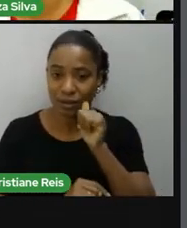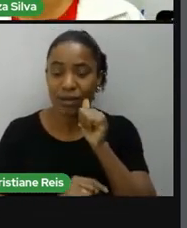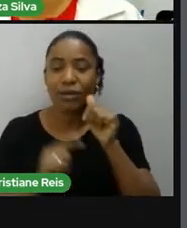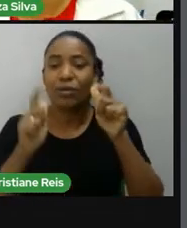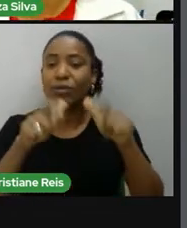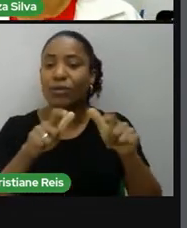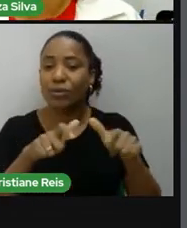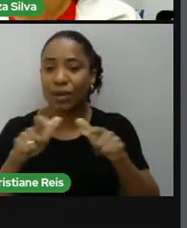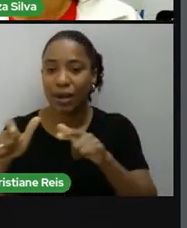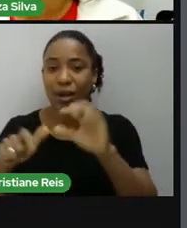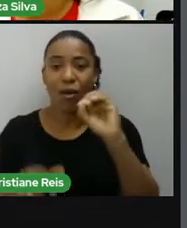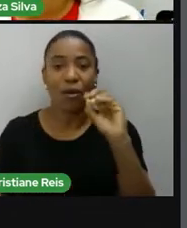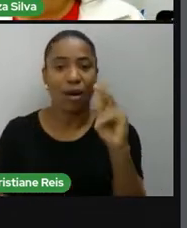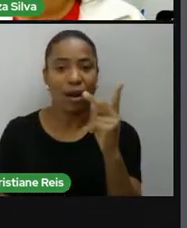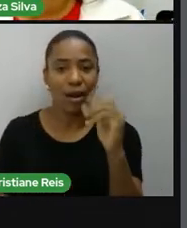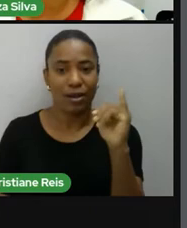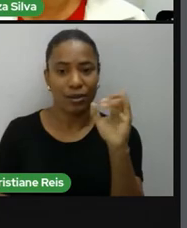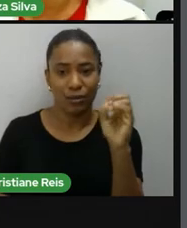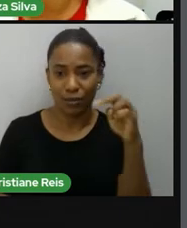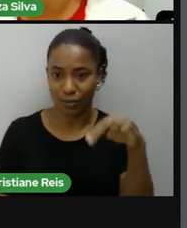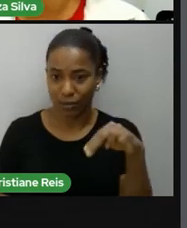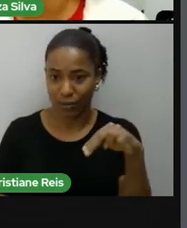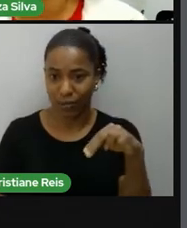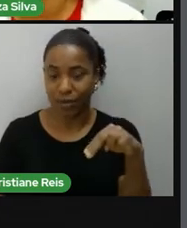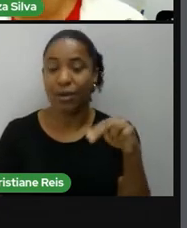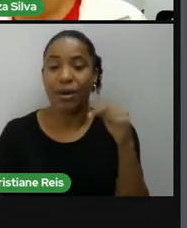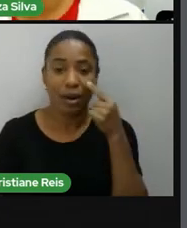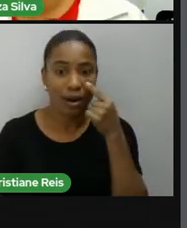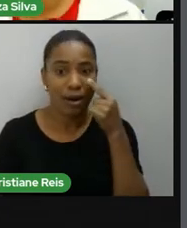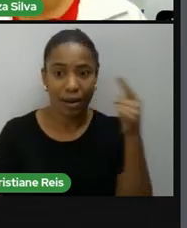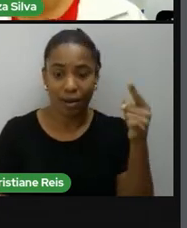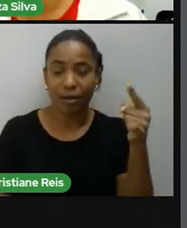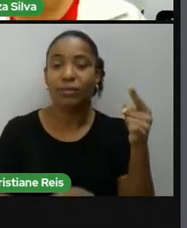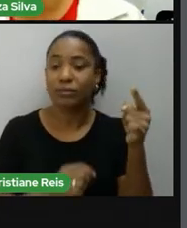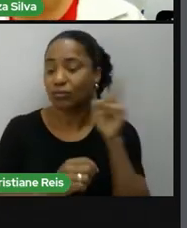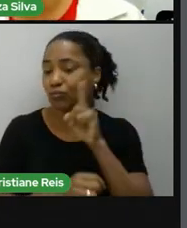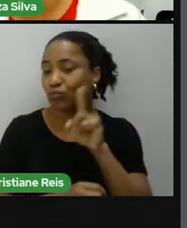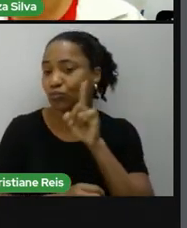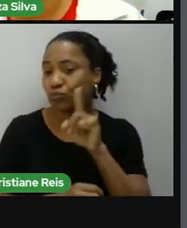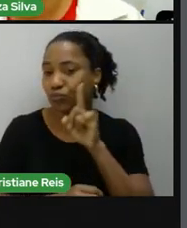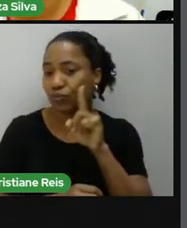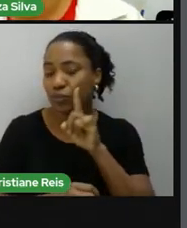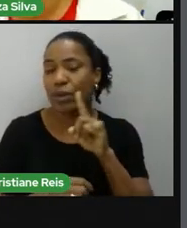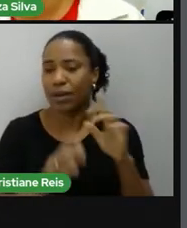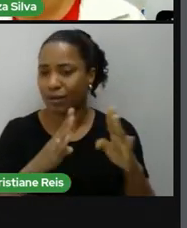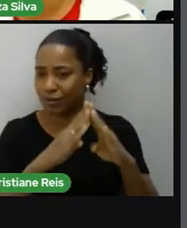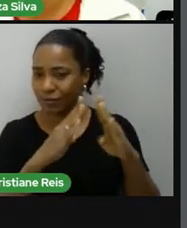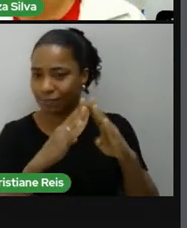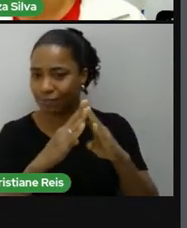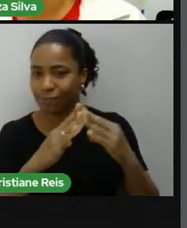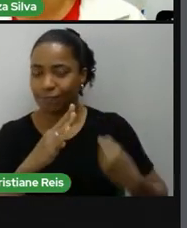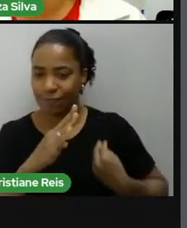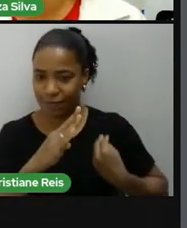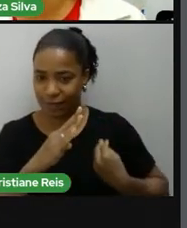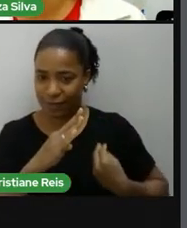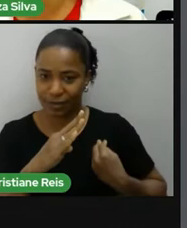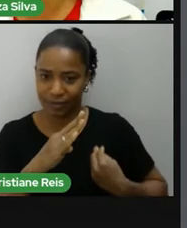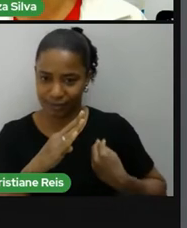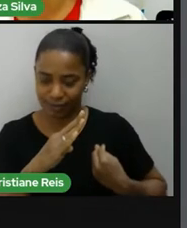nos Estados Unidos. Essa foi a cidade onde Morrison viveu durante algum tempo.